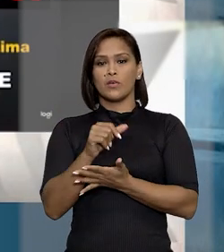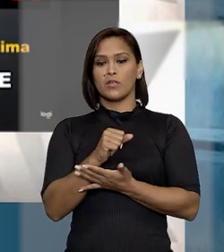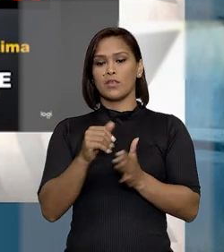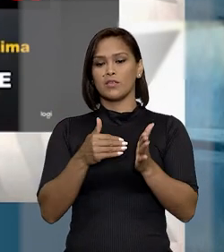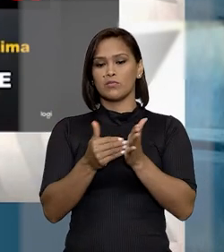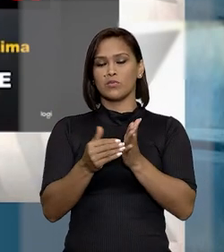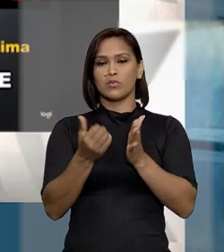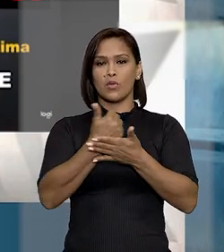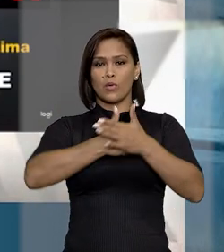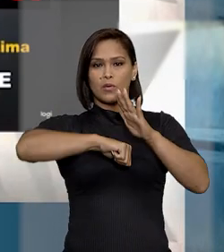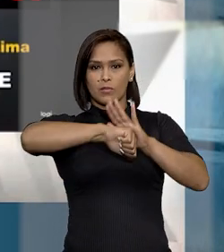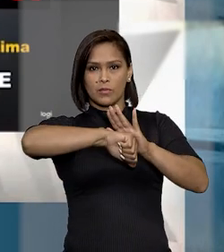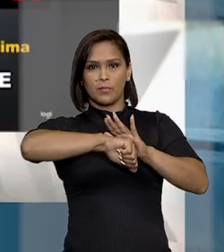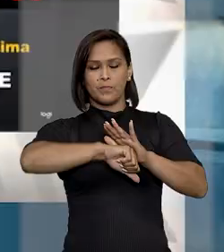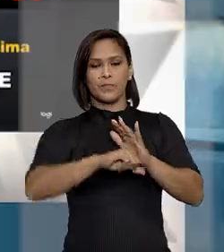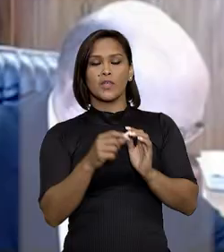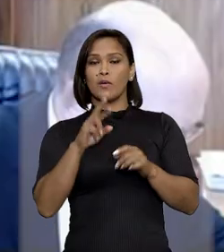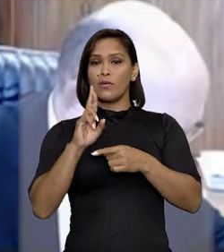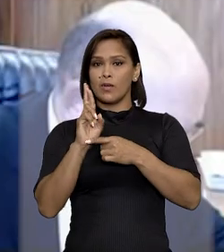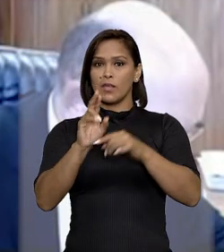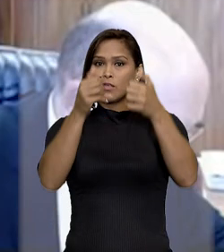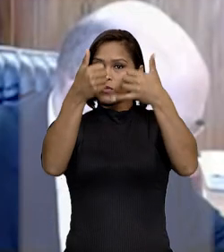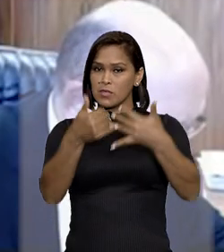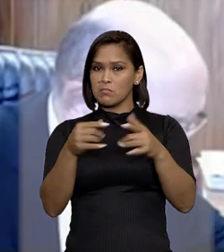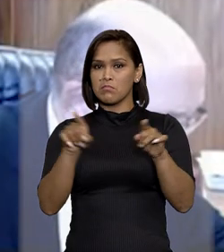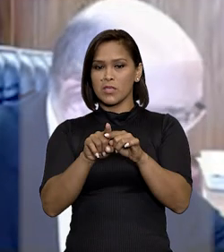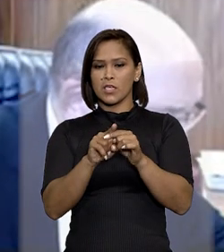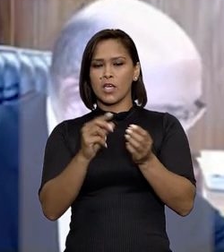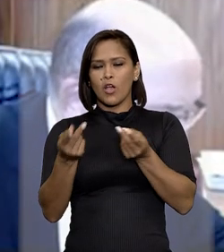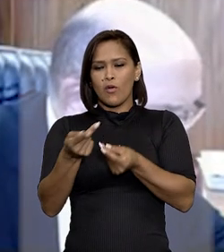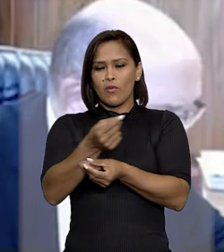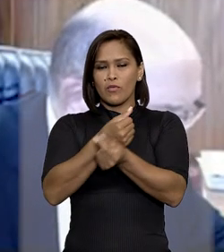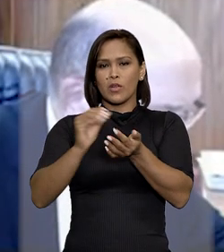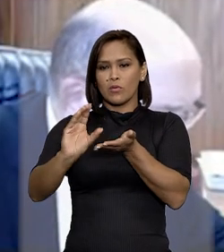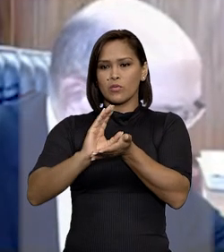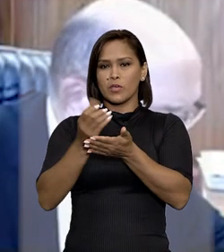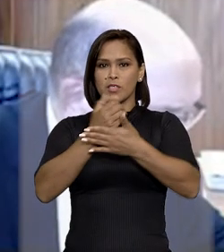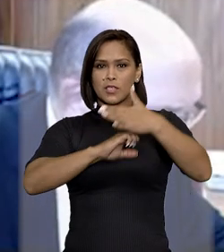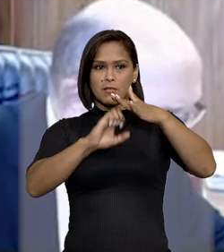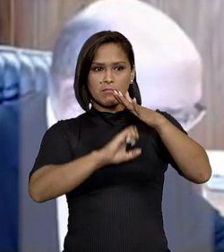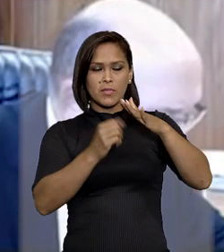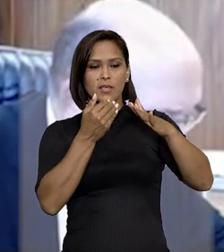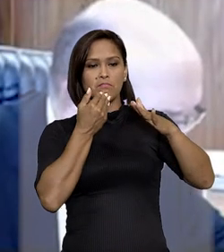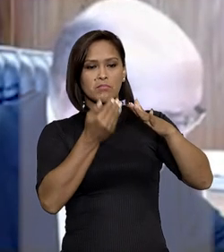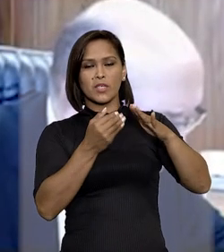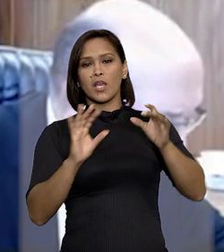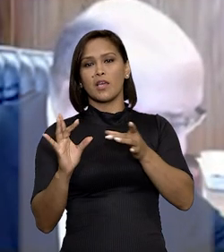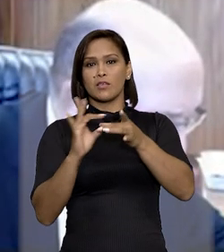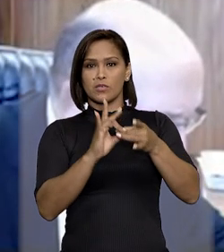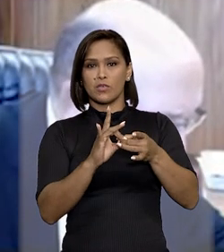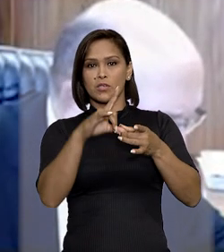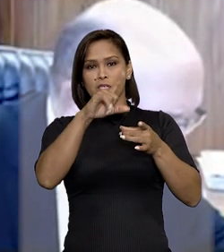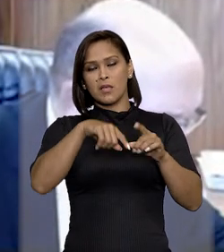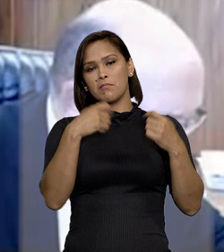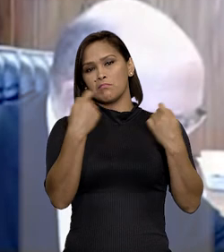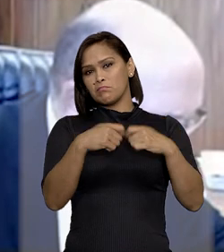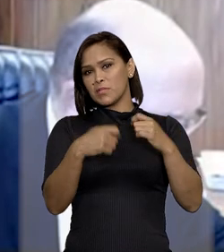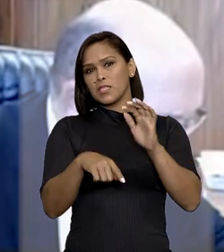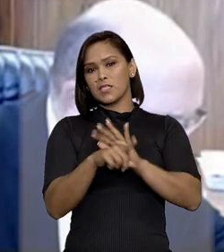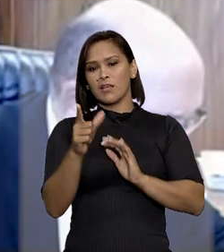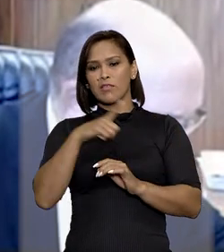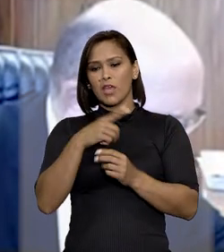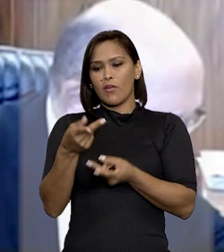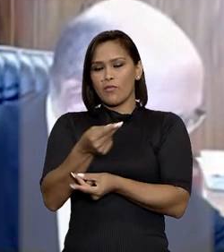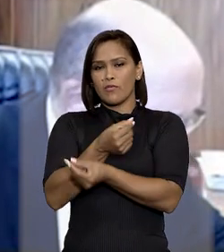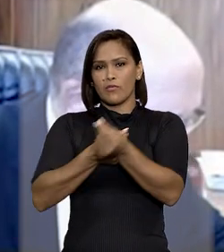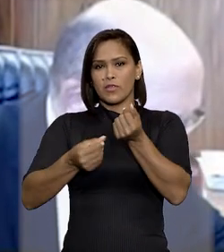como acontece no delito tributário. Segundo o relator, os recursos obtidos pela empresa da qual o recorrente era sócio seriam